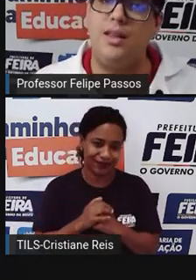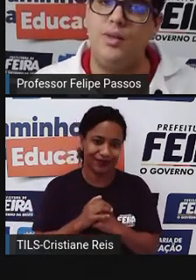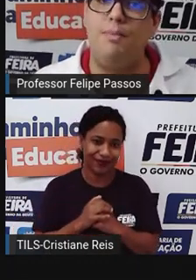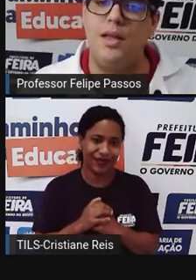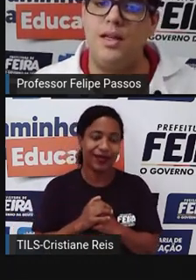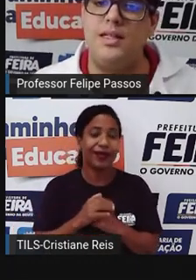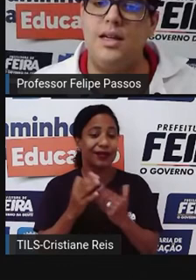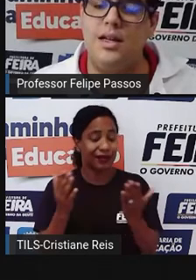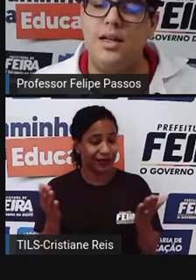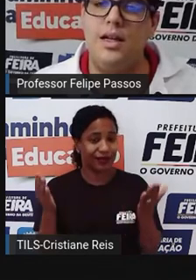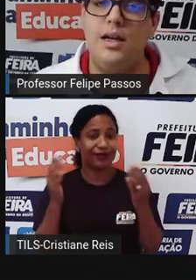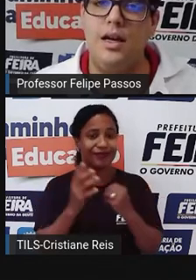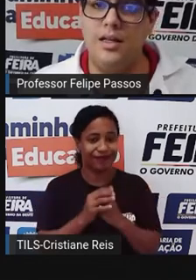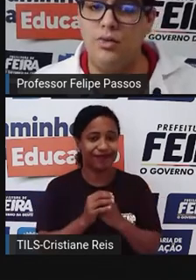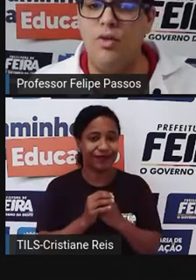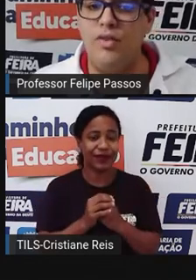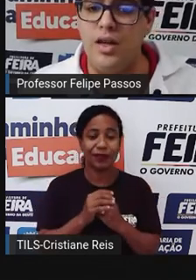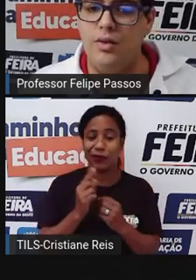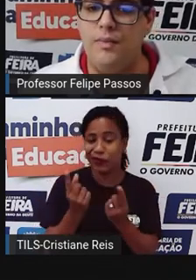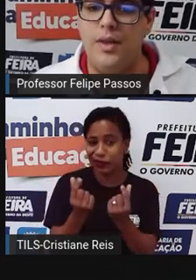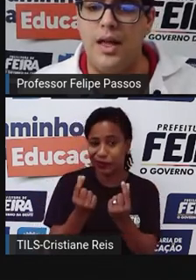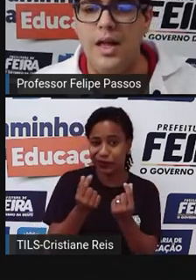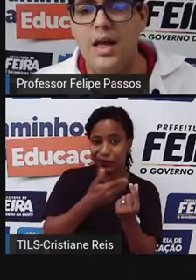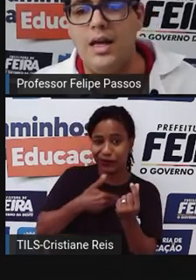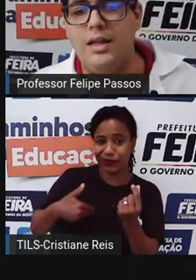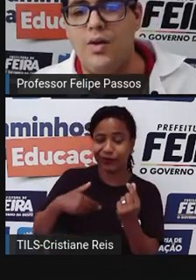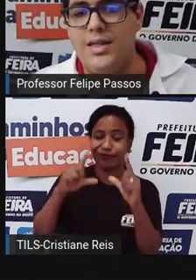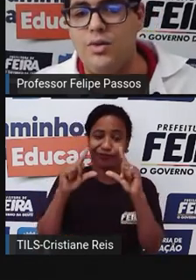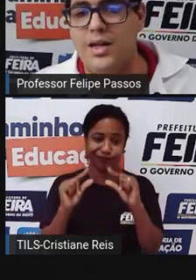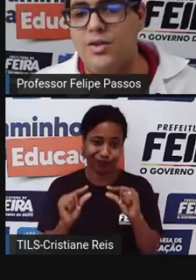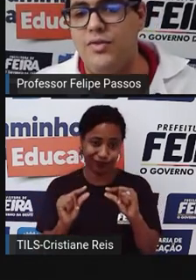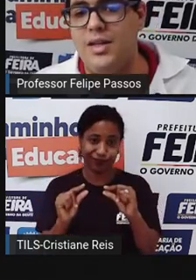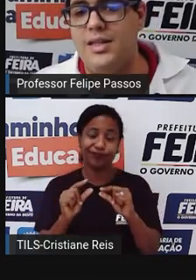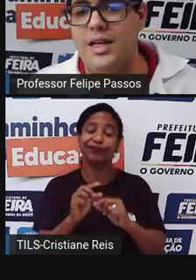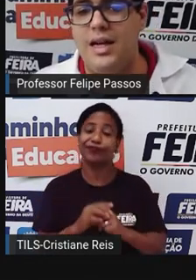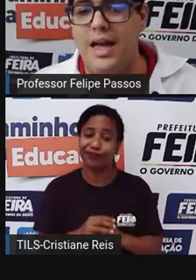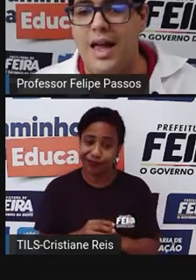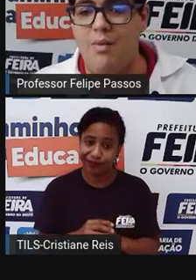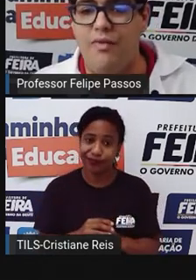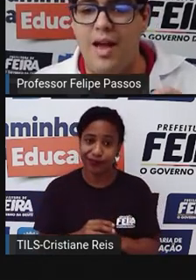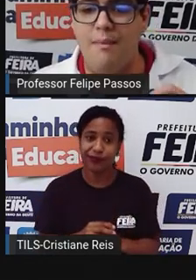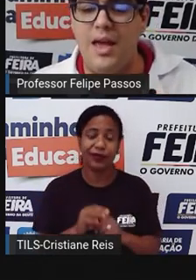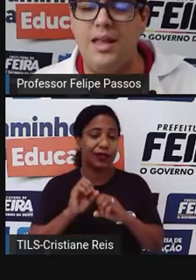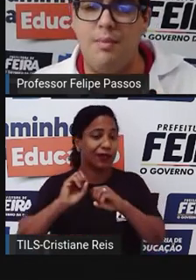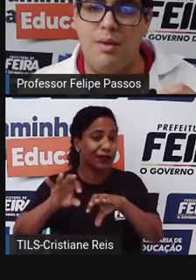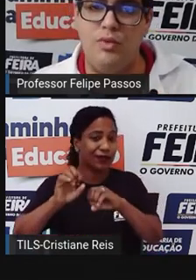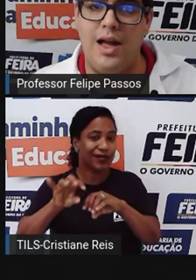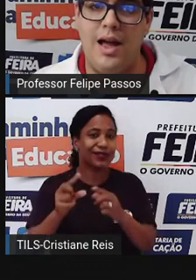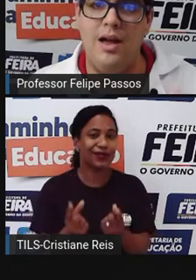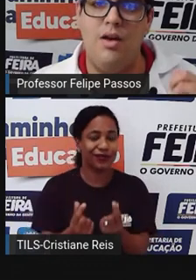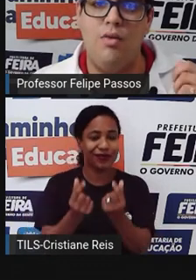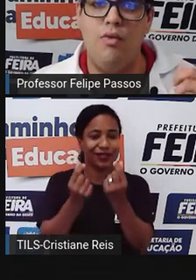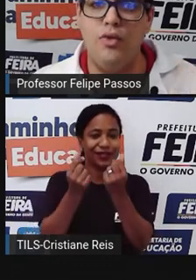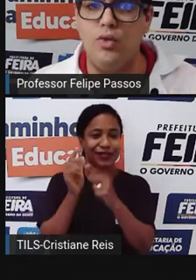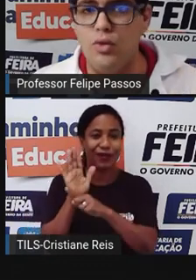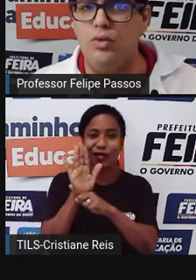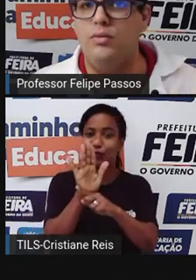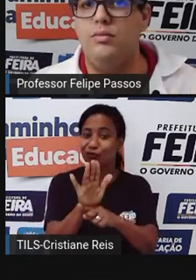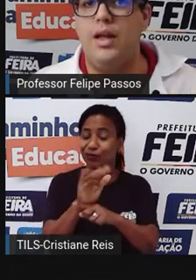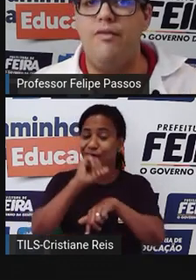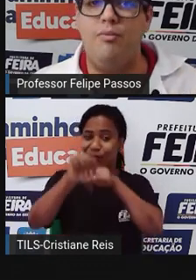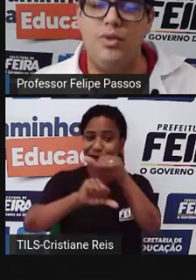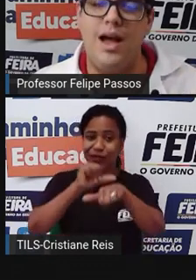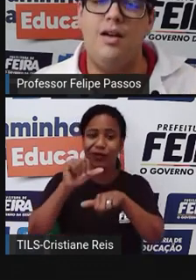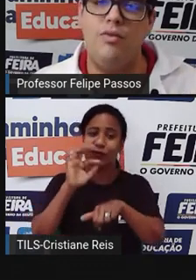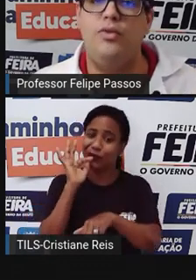momento que ela não dependa dessa grana do governo, né? Então, essa educação financeira, ela é uma ferramenta para mudar o futuro,